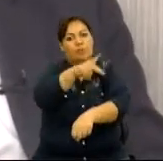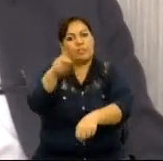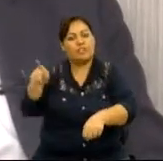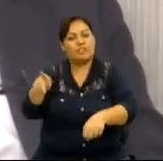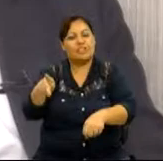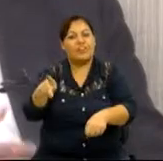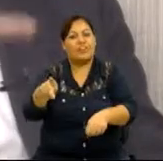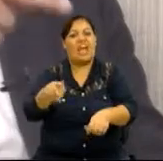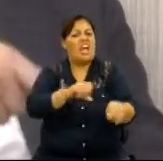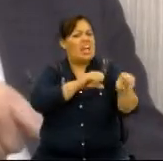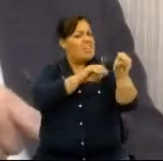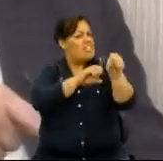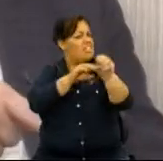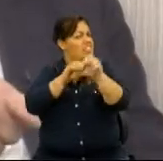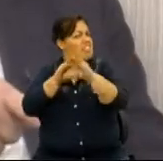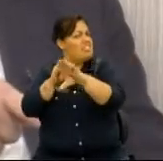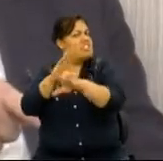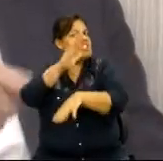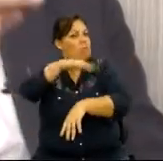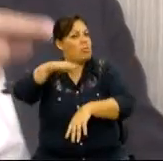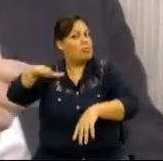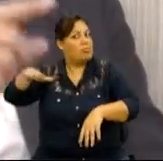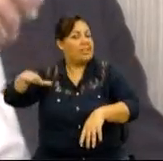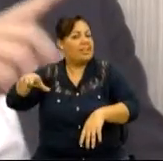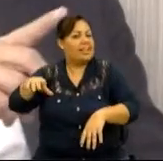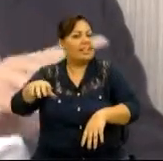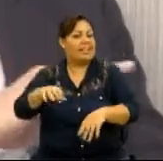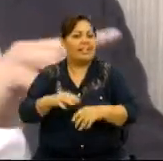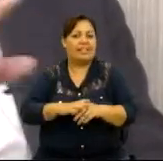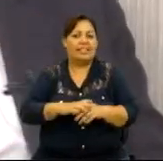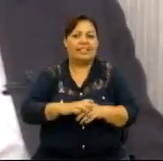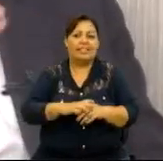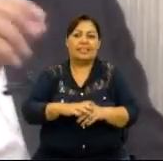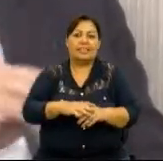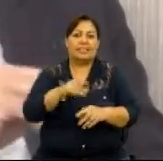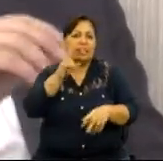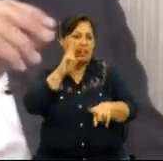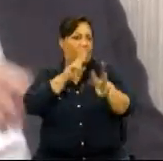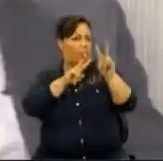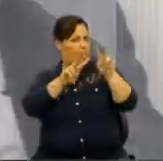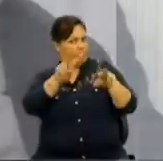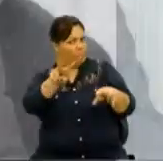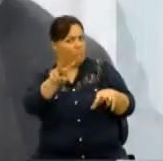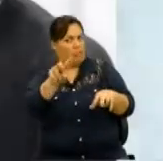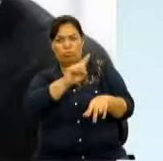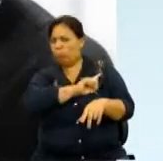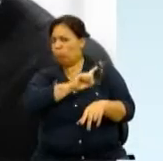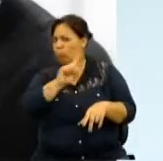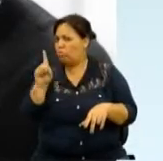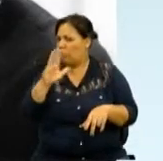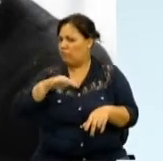professora e deu aula. E deu aula? Deu aula para crianças videntes, não para crianças cegas.